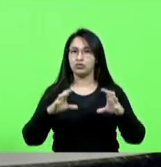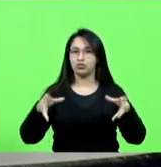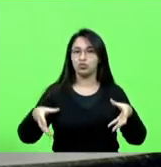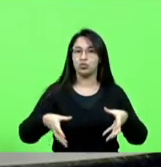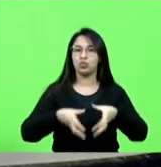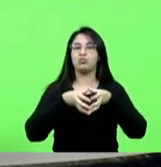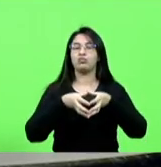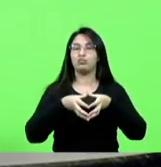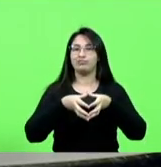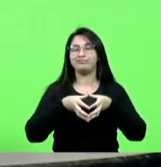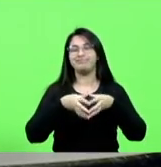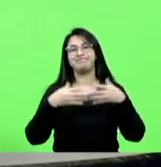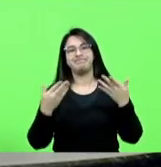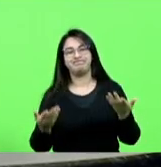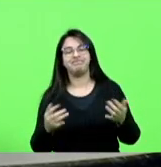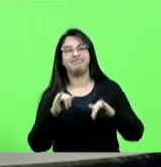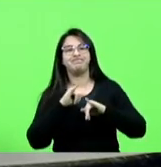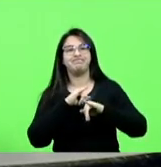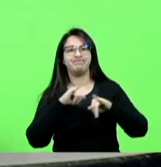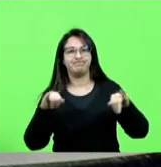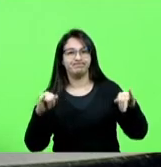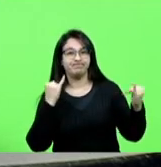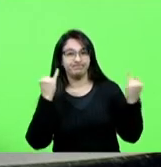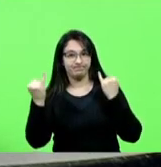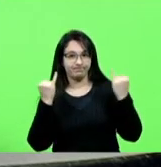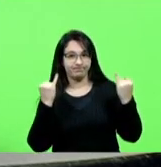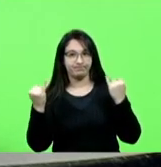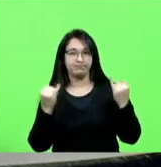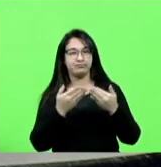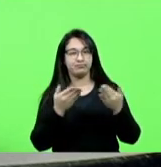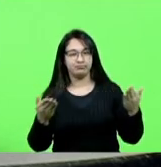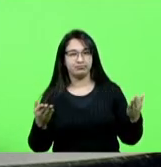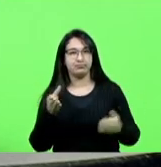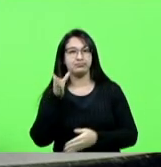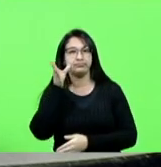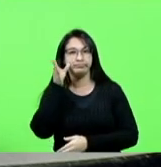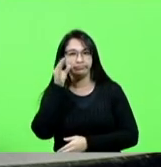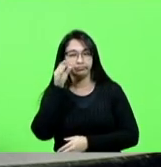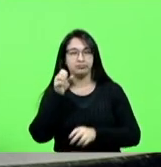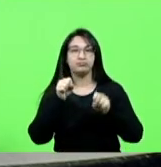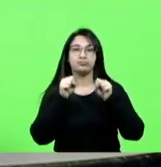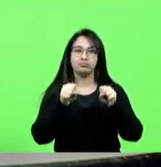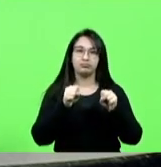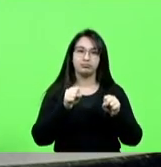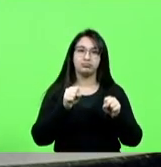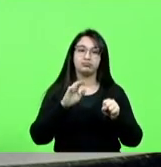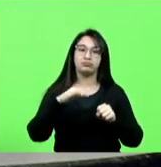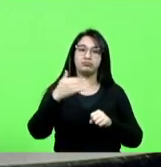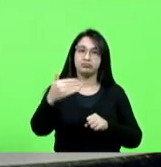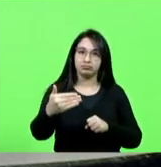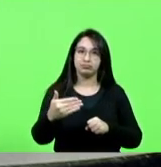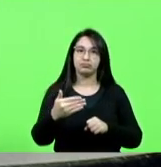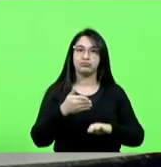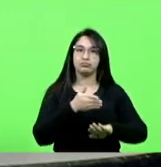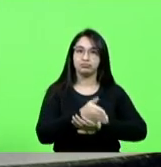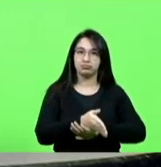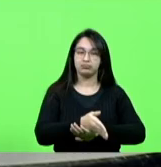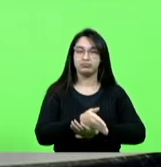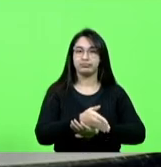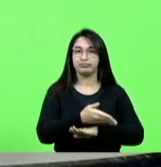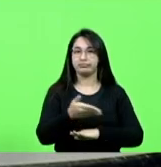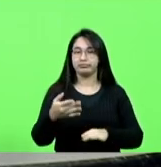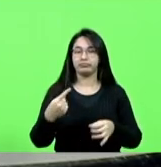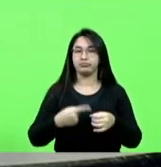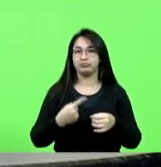Então, deixo aqui essas informações para que os colegas deputados também possam interceder por esses municípios. não